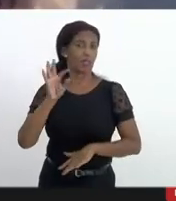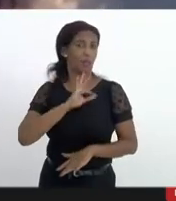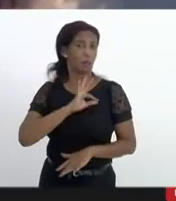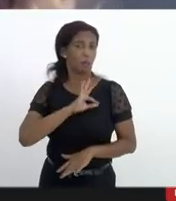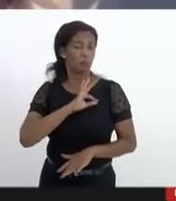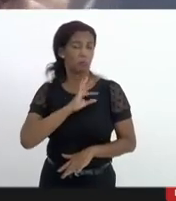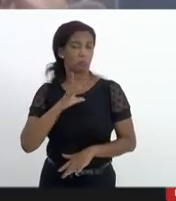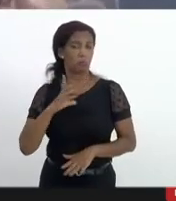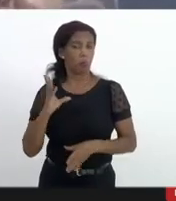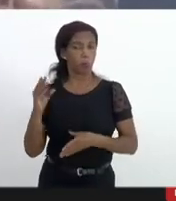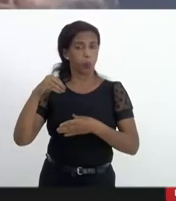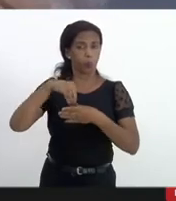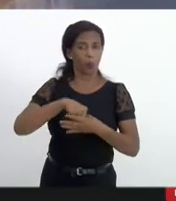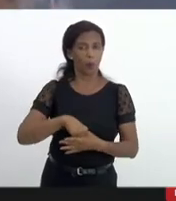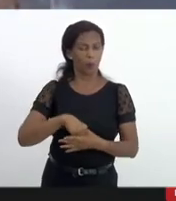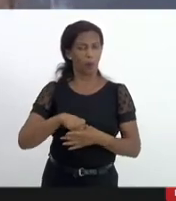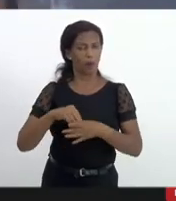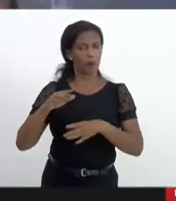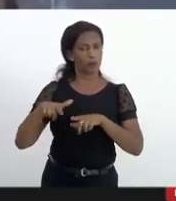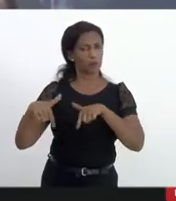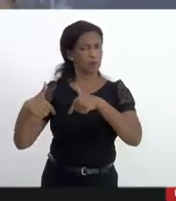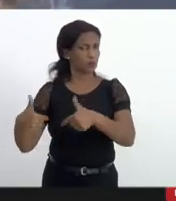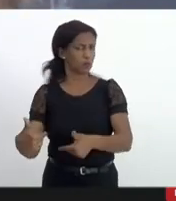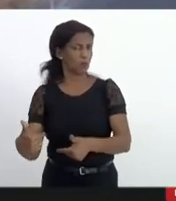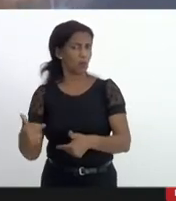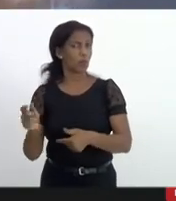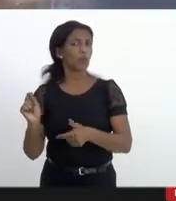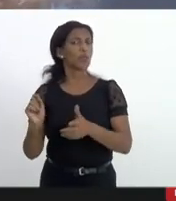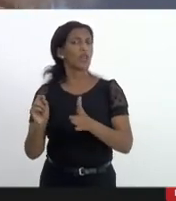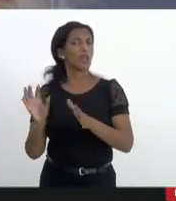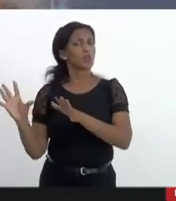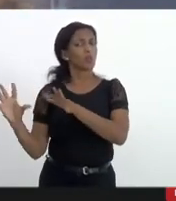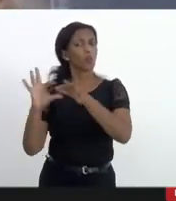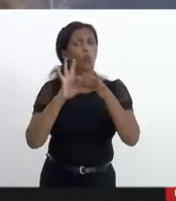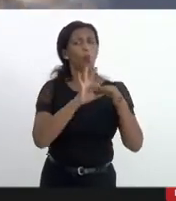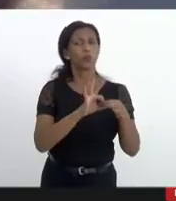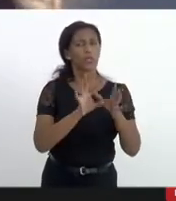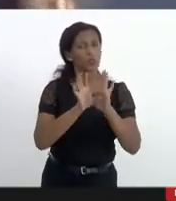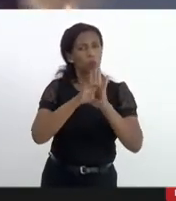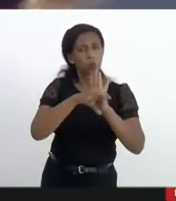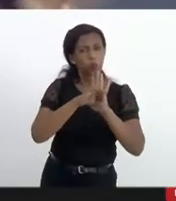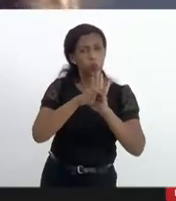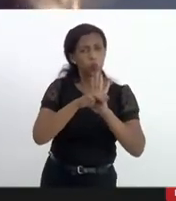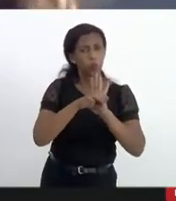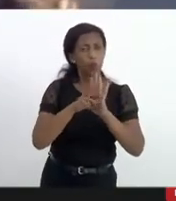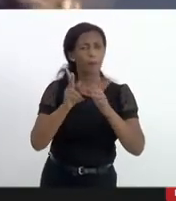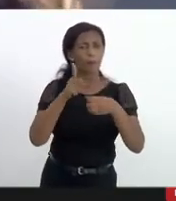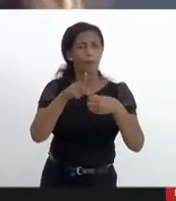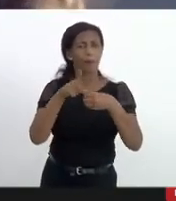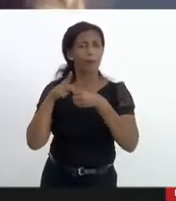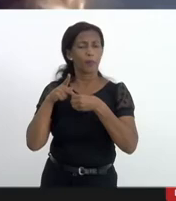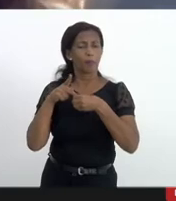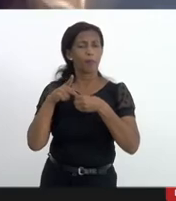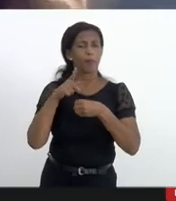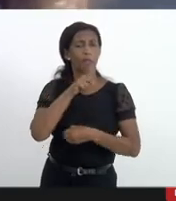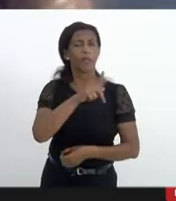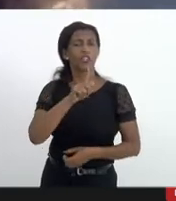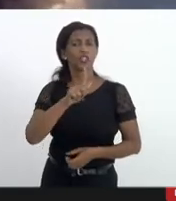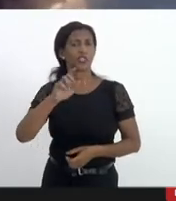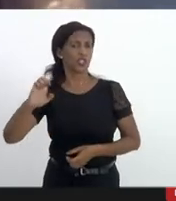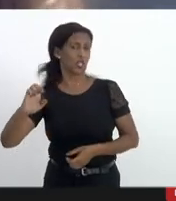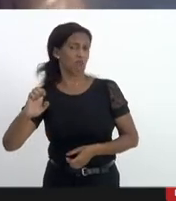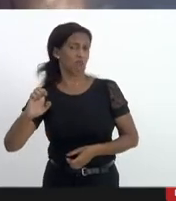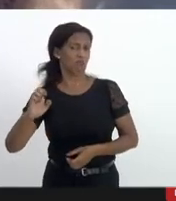incorpora na sua atuação o que seria esse conceito de excepcionalidade pela procuradoria geral do estado se há